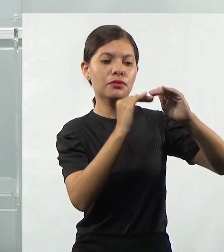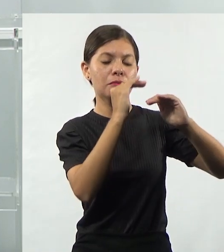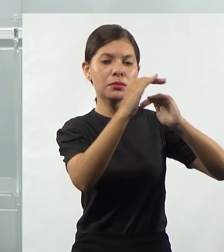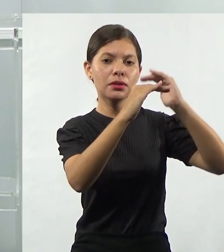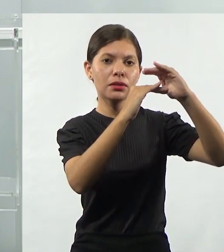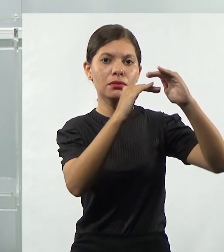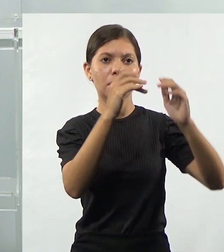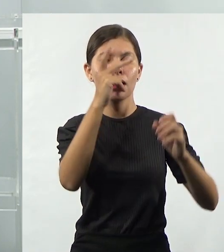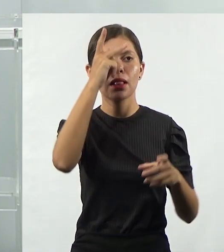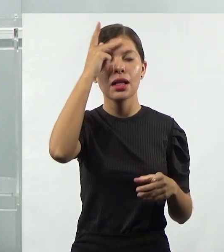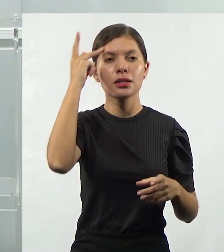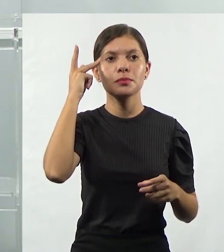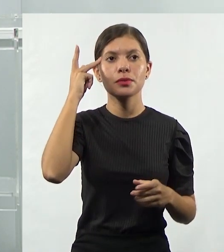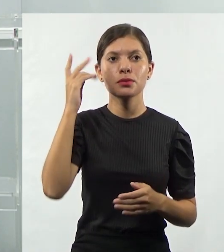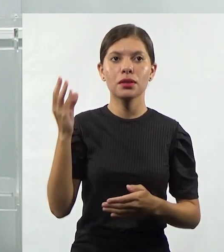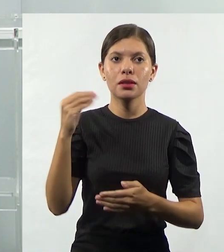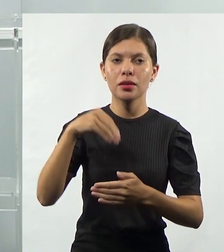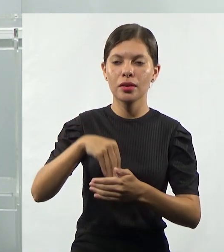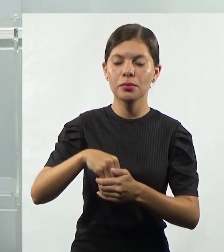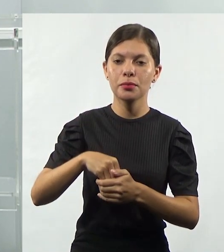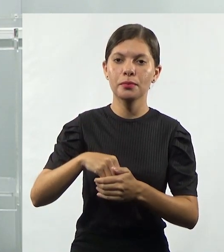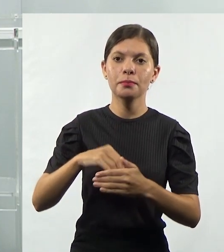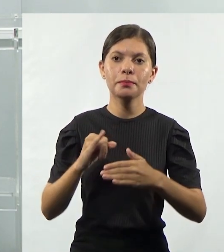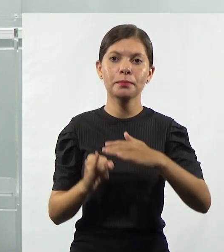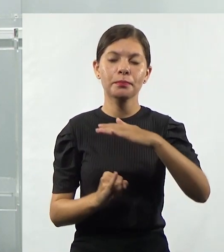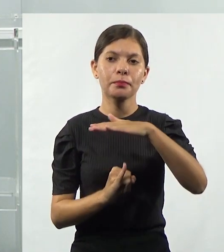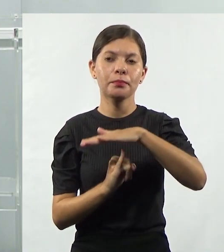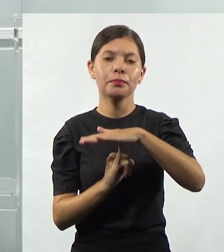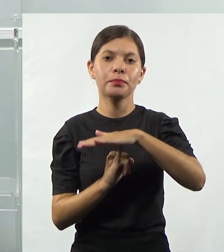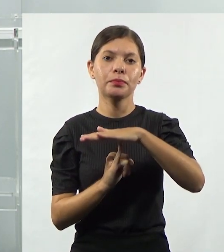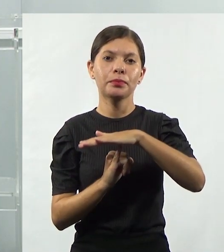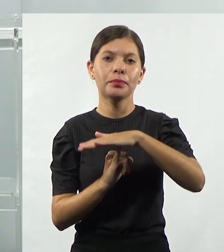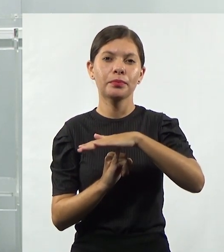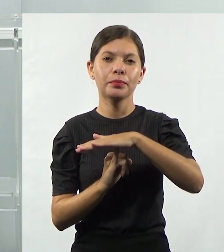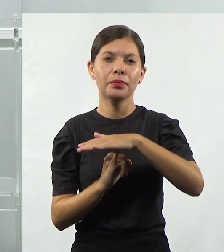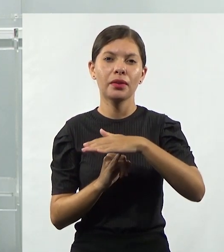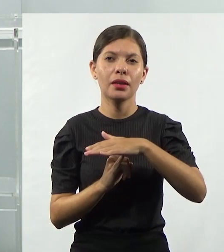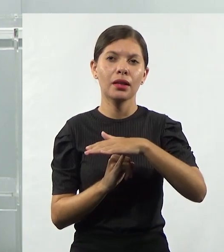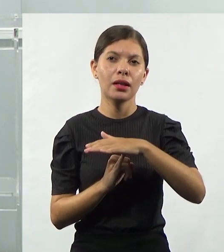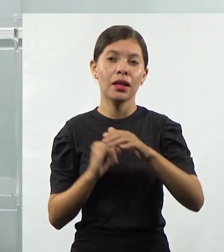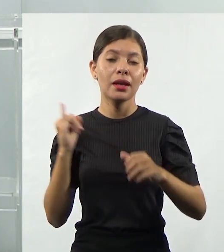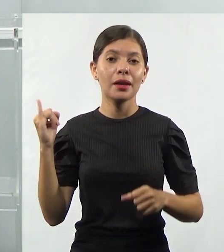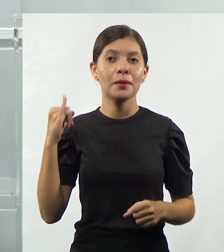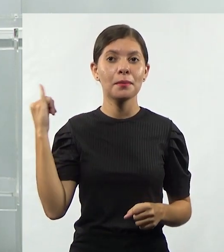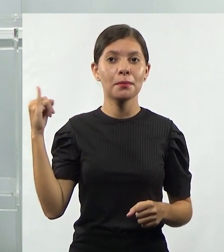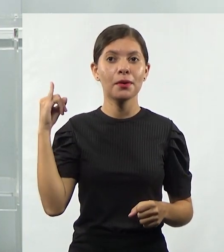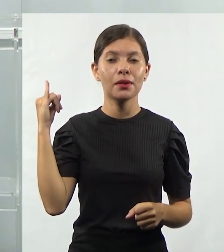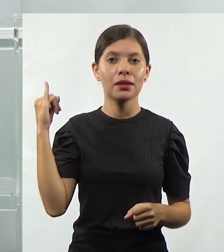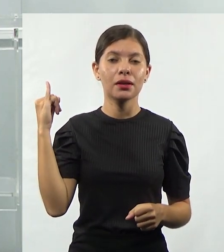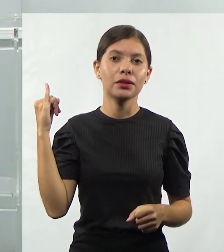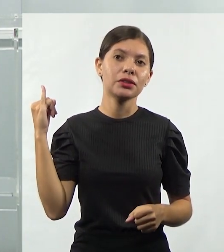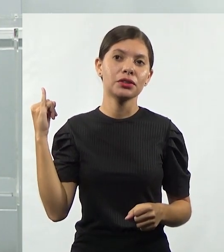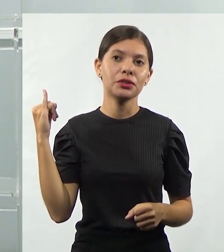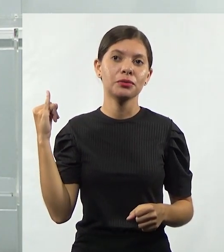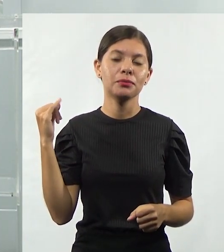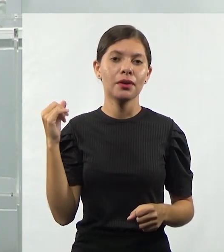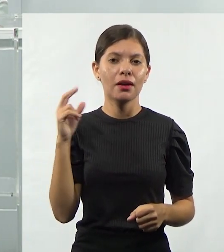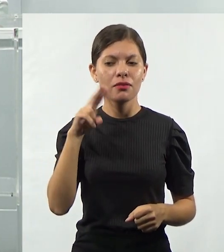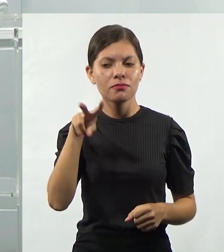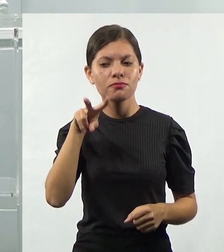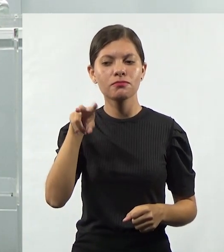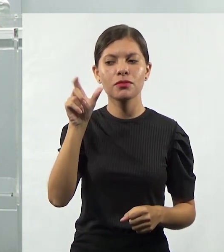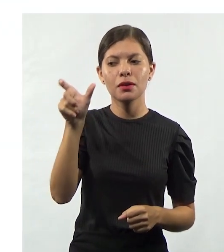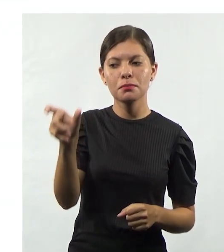potencialidades das pessoas dentro das organizações. Por isso, a importância de monitorar as pessoas. Está certo?